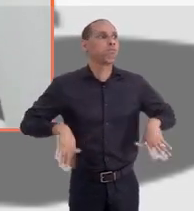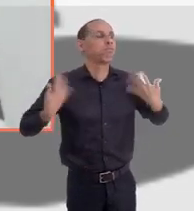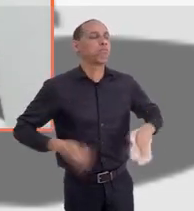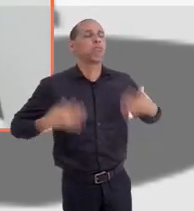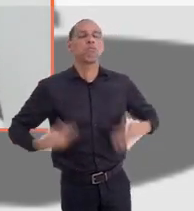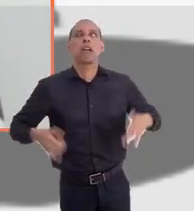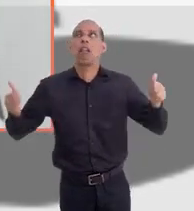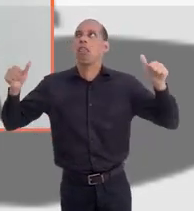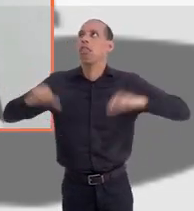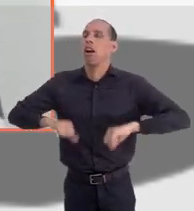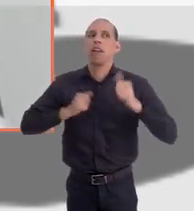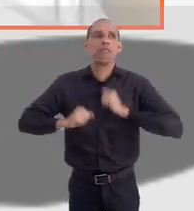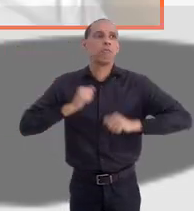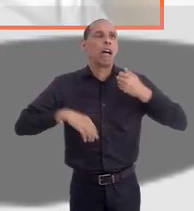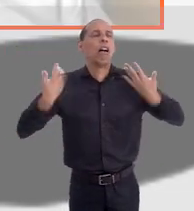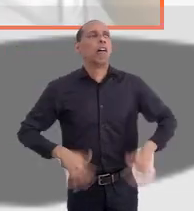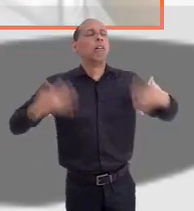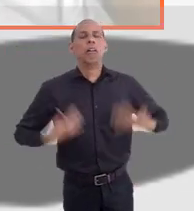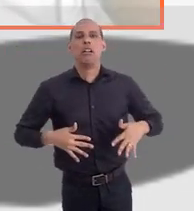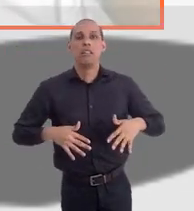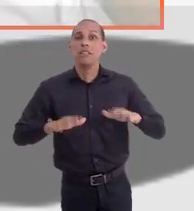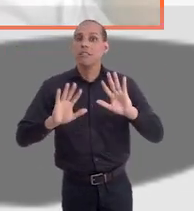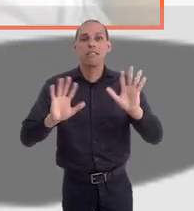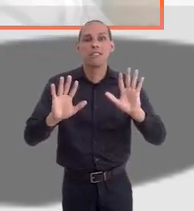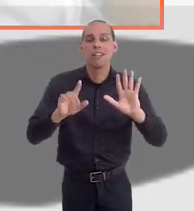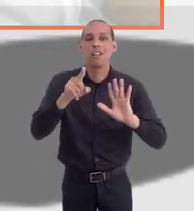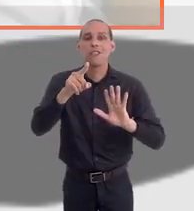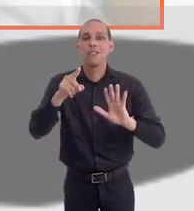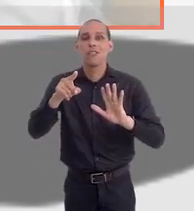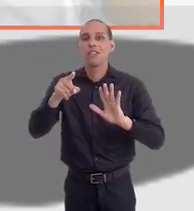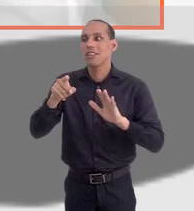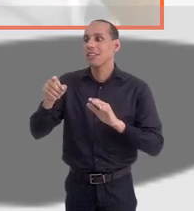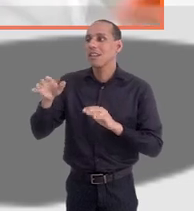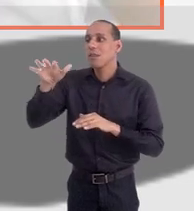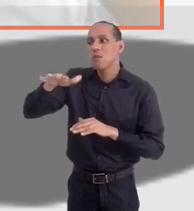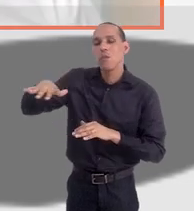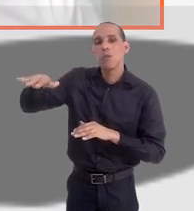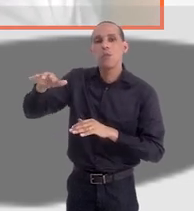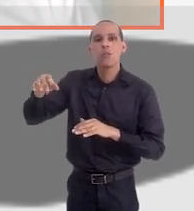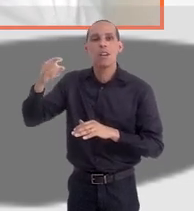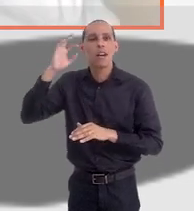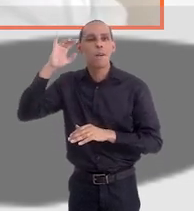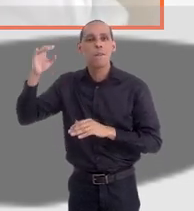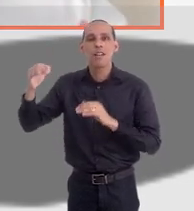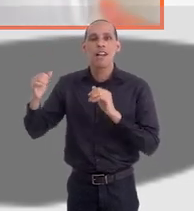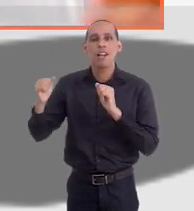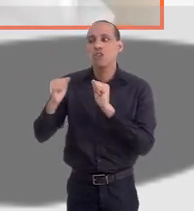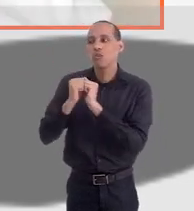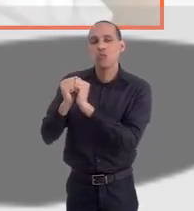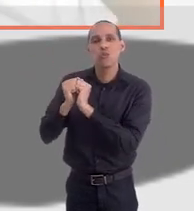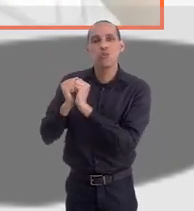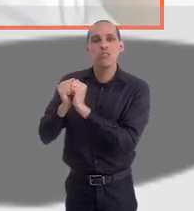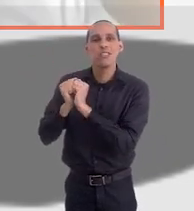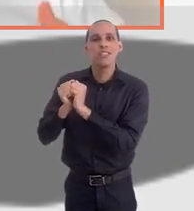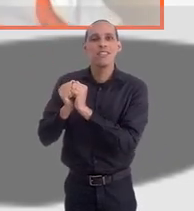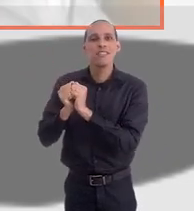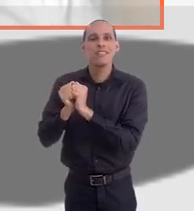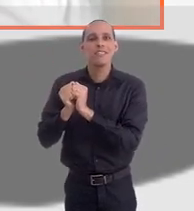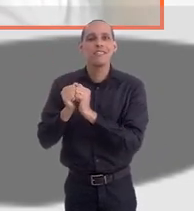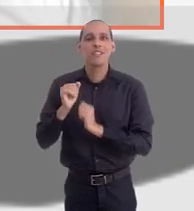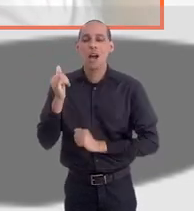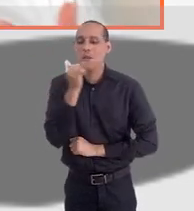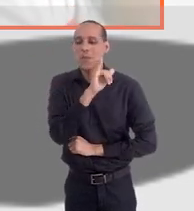da crise de ansiedade, da desespero. Então, ali você está com pessoas que estão na mesma vibe, são pessoas que vão fazer o concurso, então você está trocando experiência, energia,